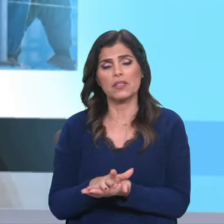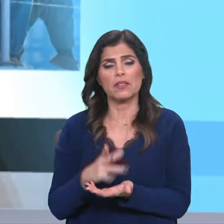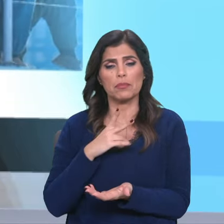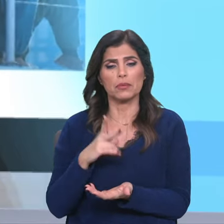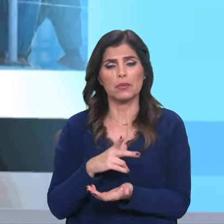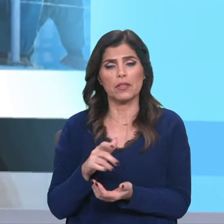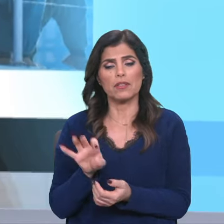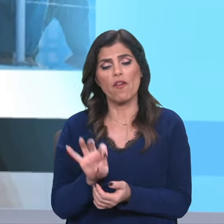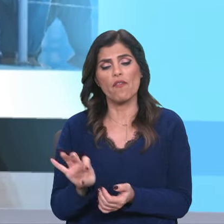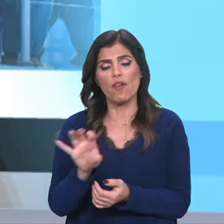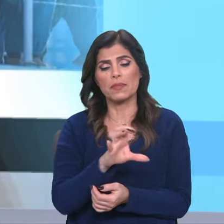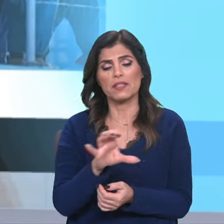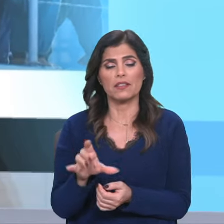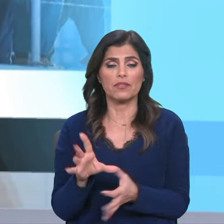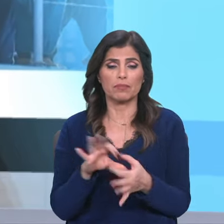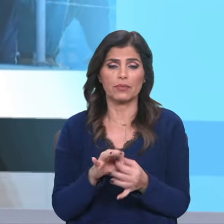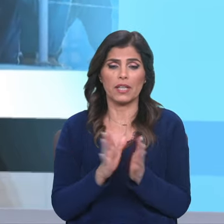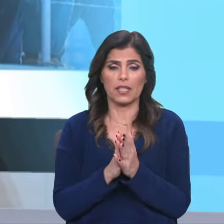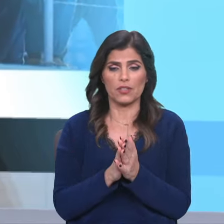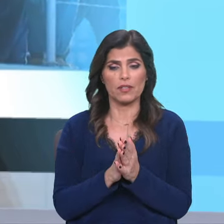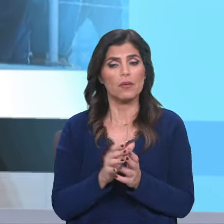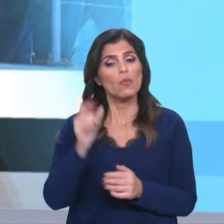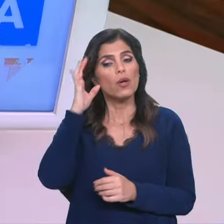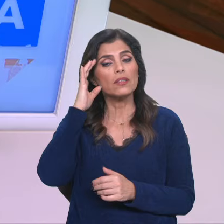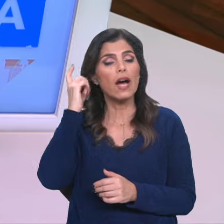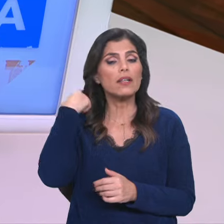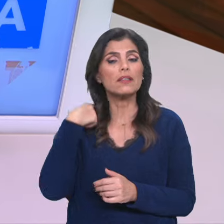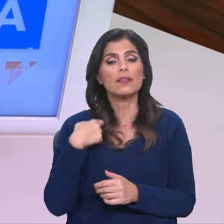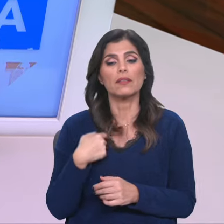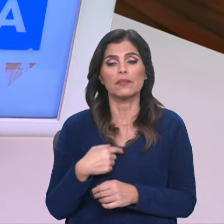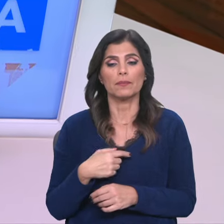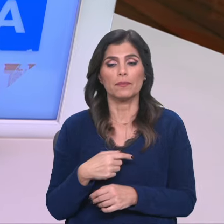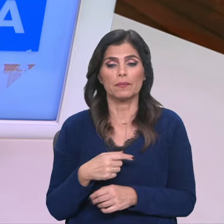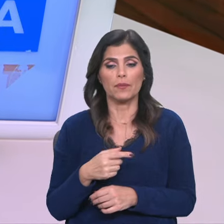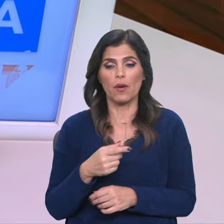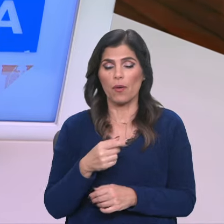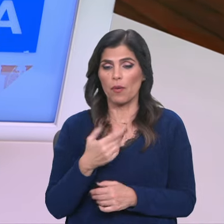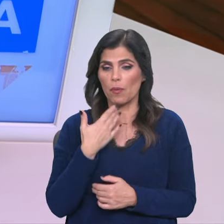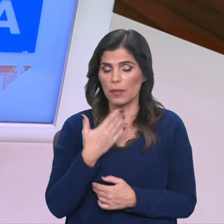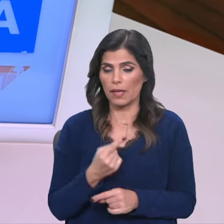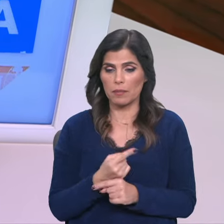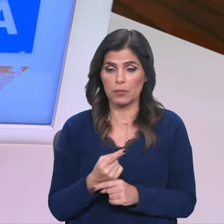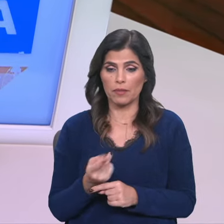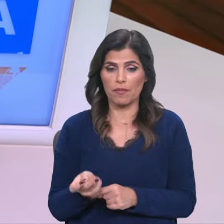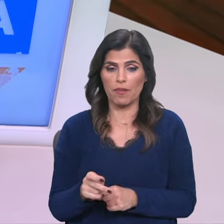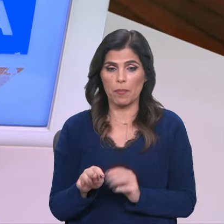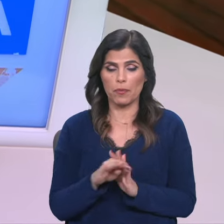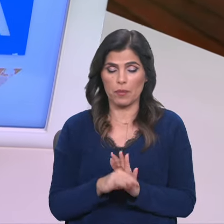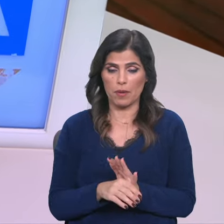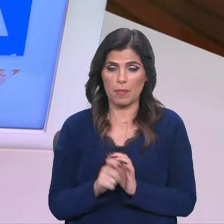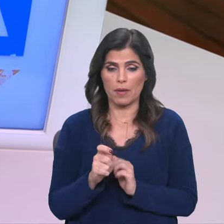científico e pastoral. Muito boa tarde, Padre Domingos Ariaes. Obrigado por estar no programa Eclésia. Na verdade,